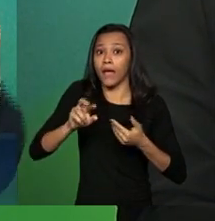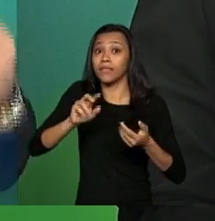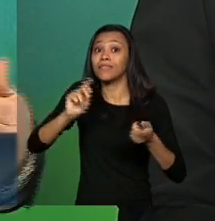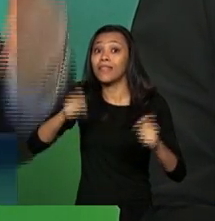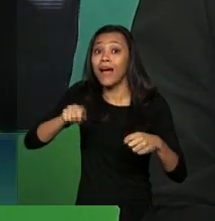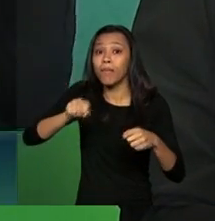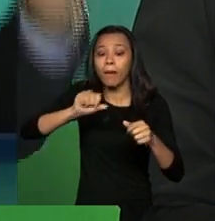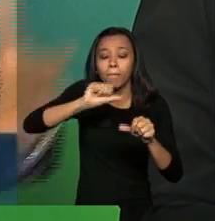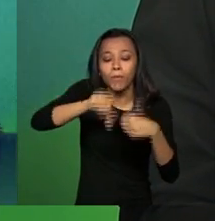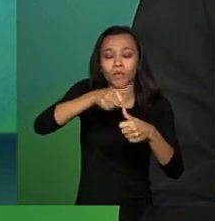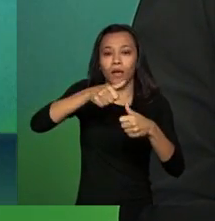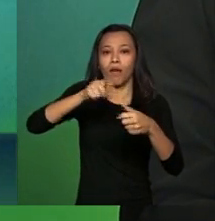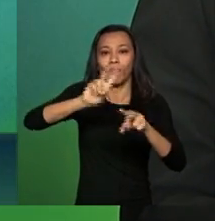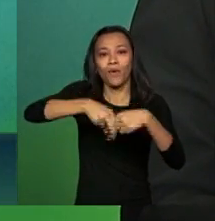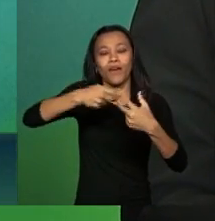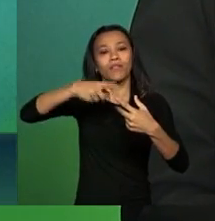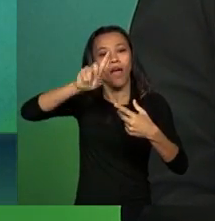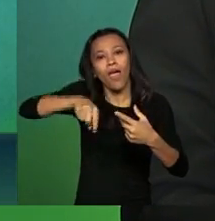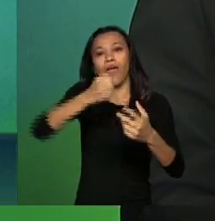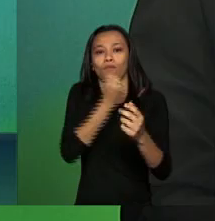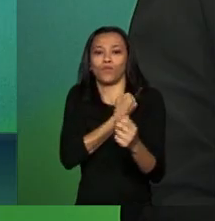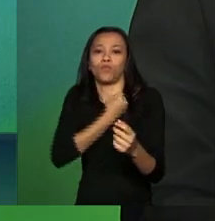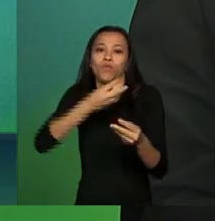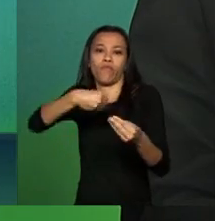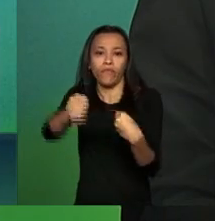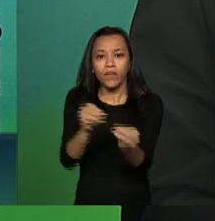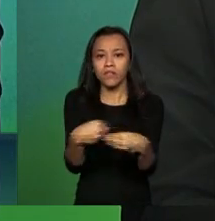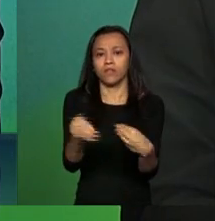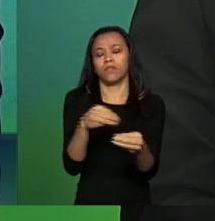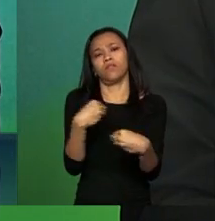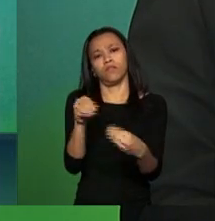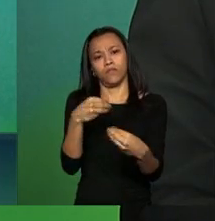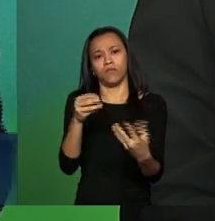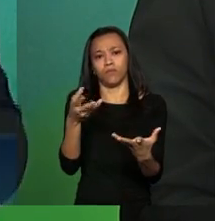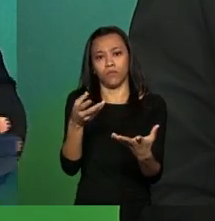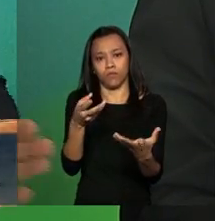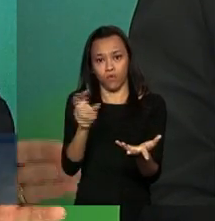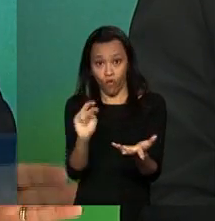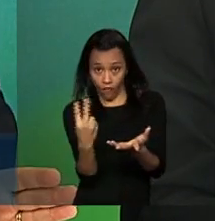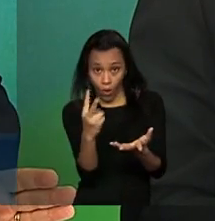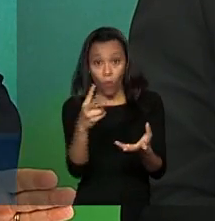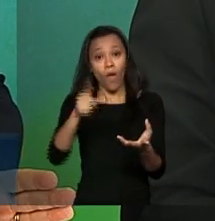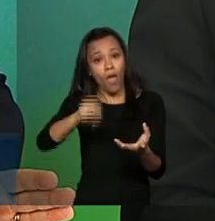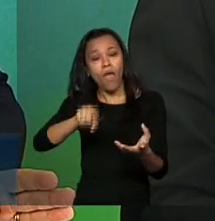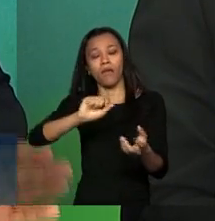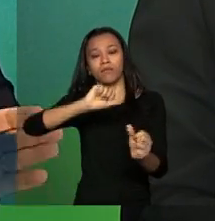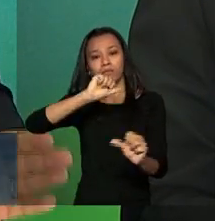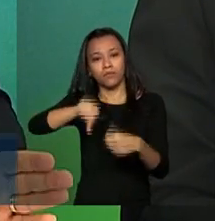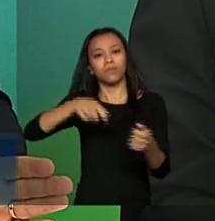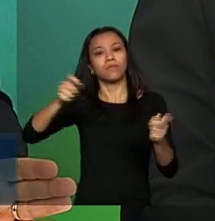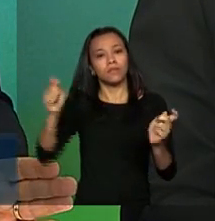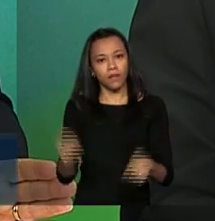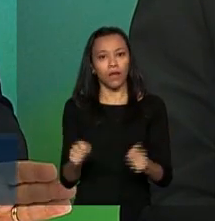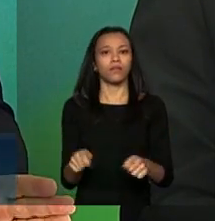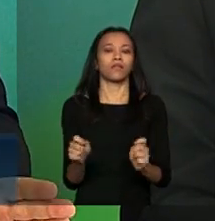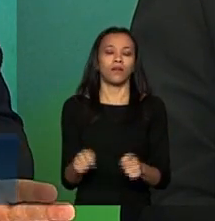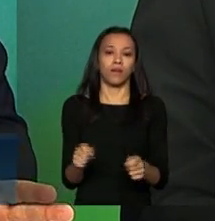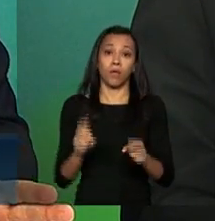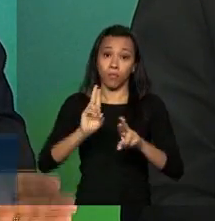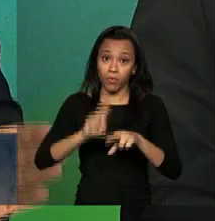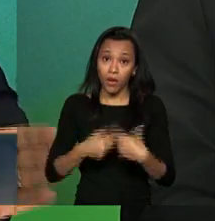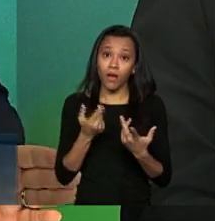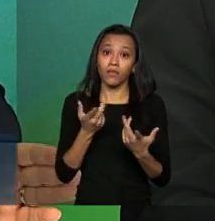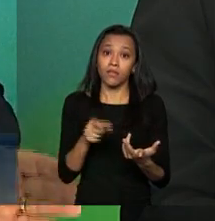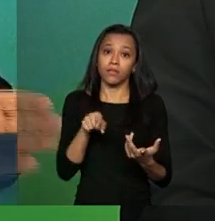o momento que nós estamos vivendo, que é um processo de transição demográfica. Então, hoje, a